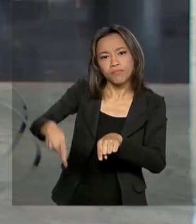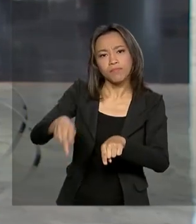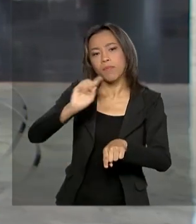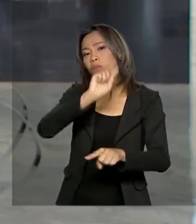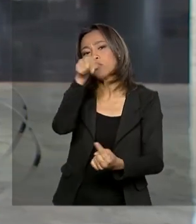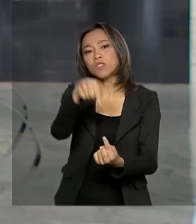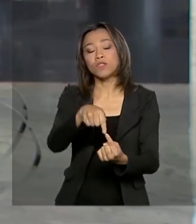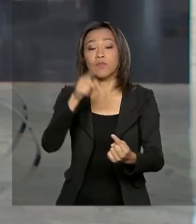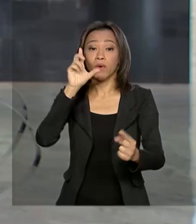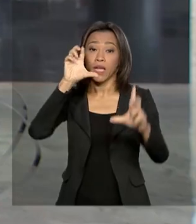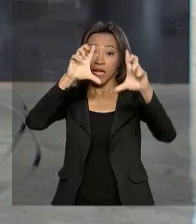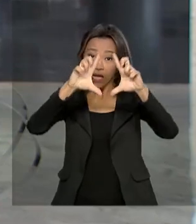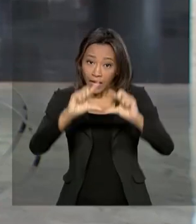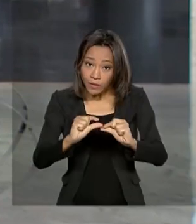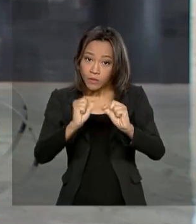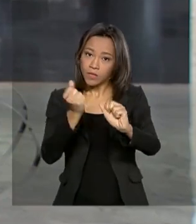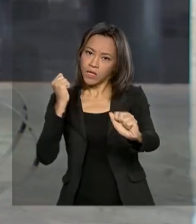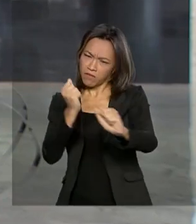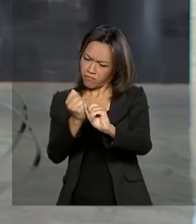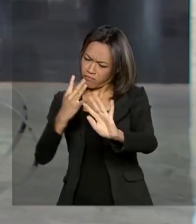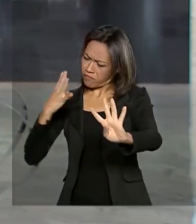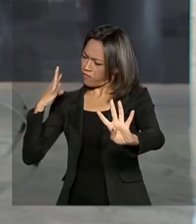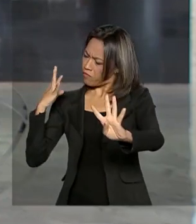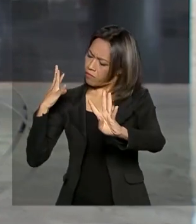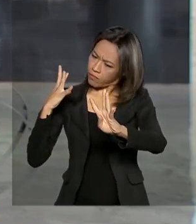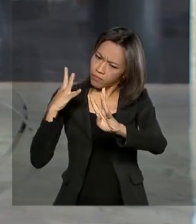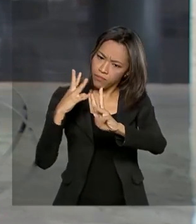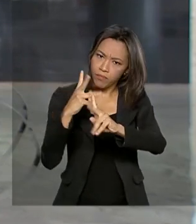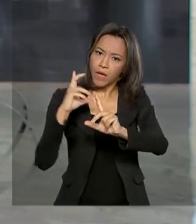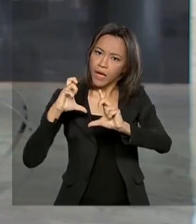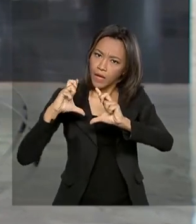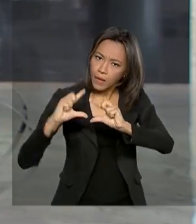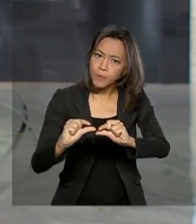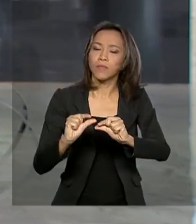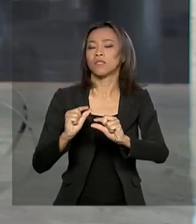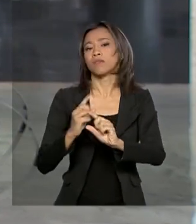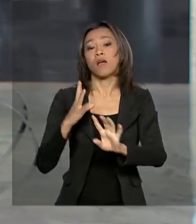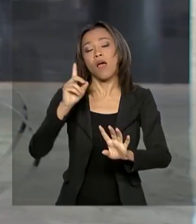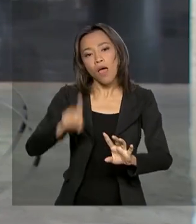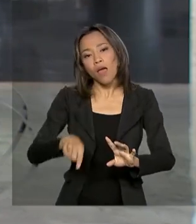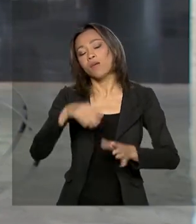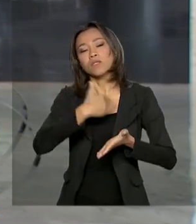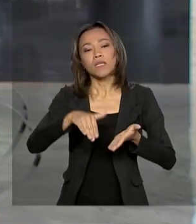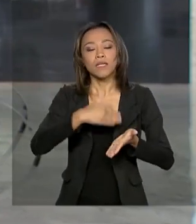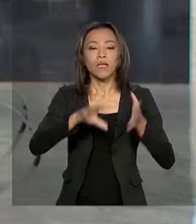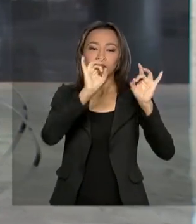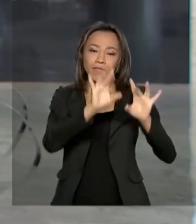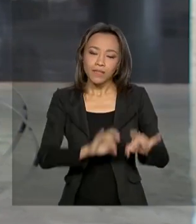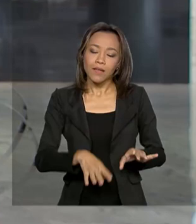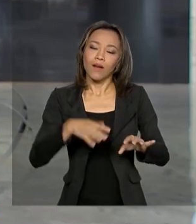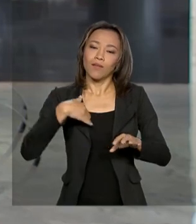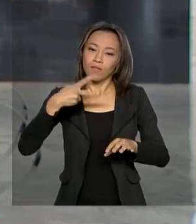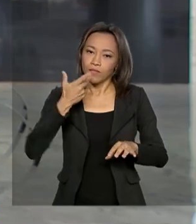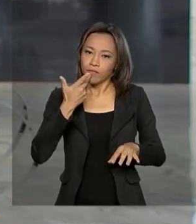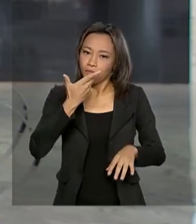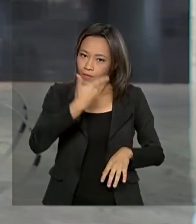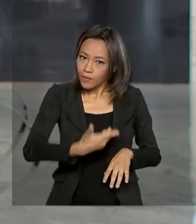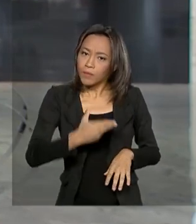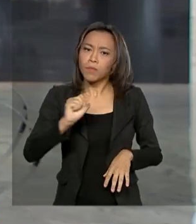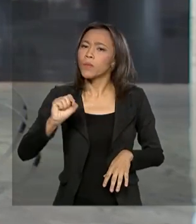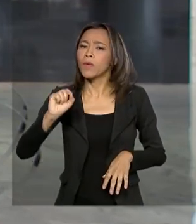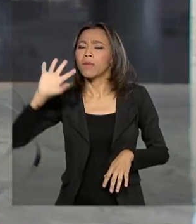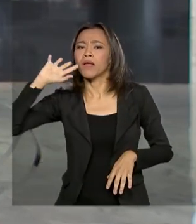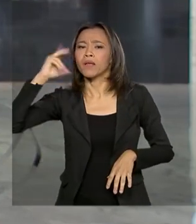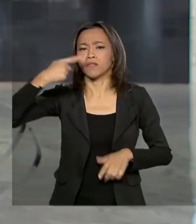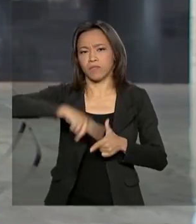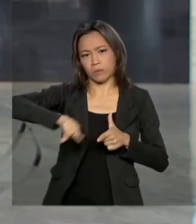filas no INSS. Essa é uma das medidas anunciadas pelo Secretário Especial da Previdência, Rogério Marinho, para resolver